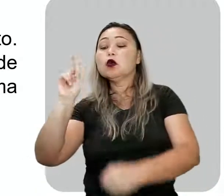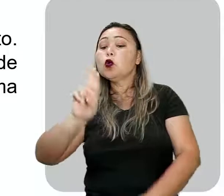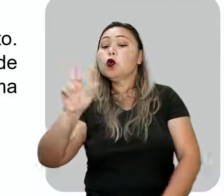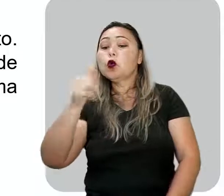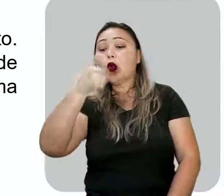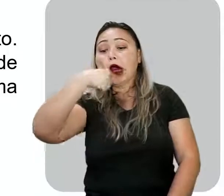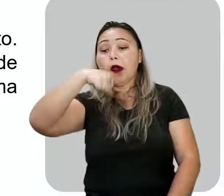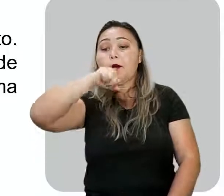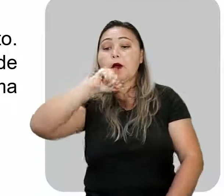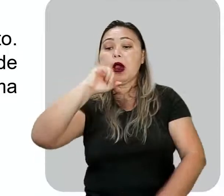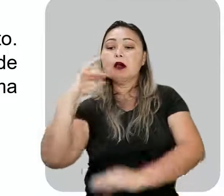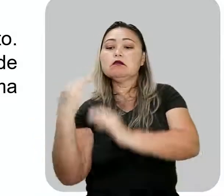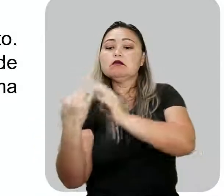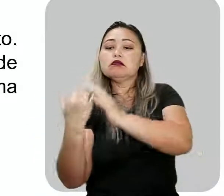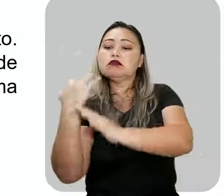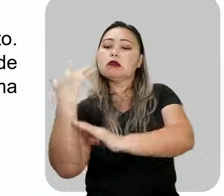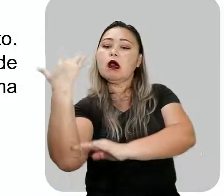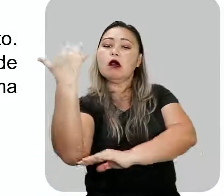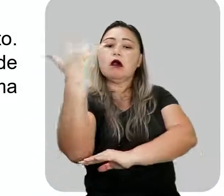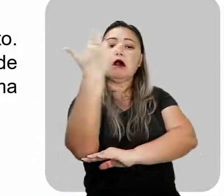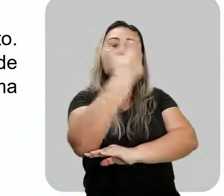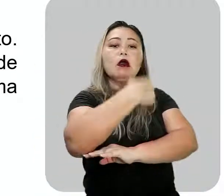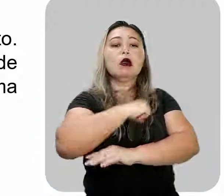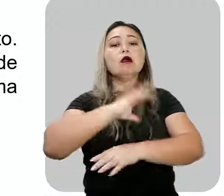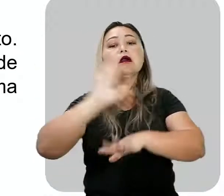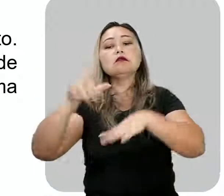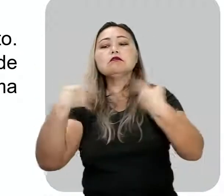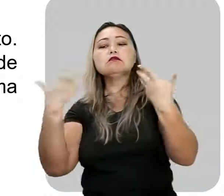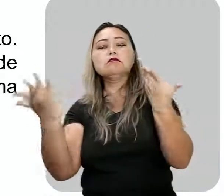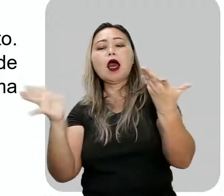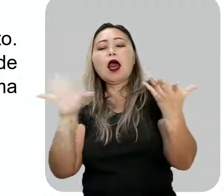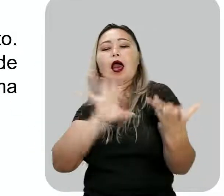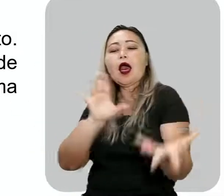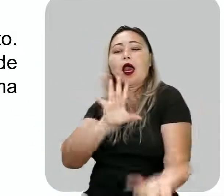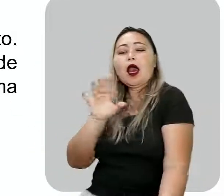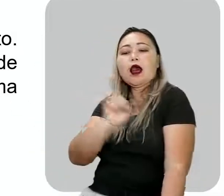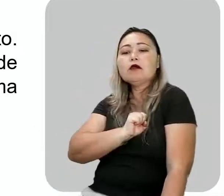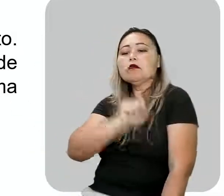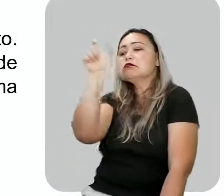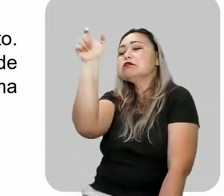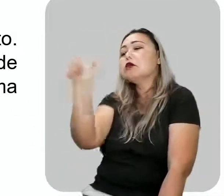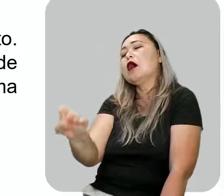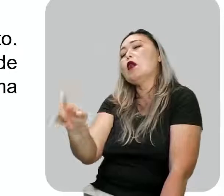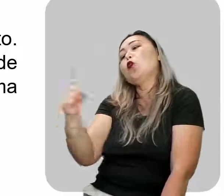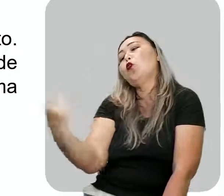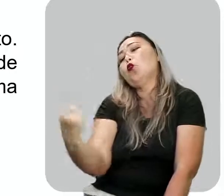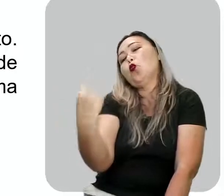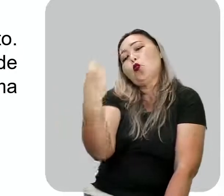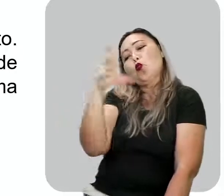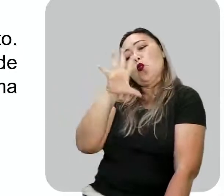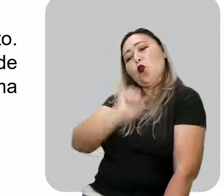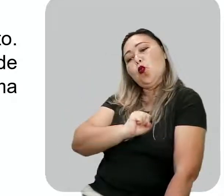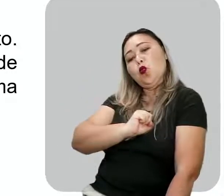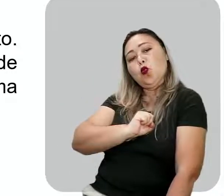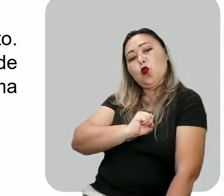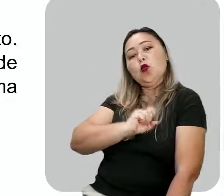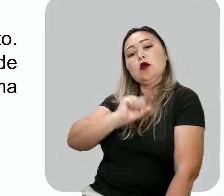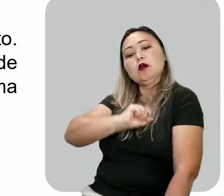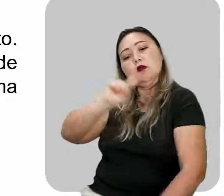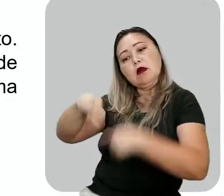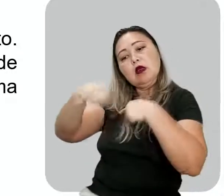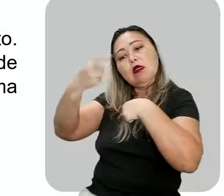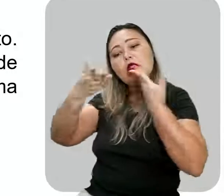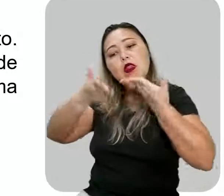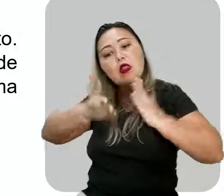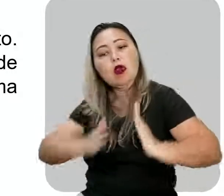por quem acaba se apaixonando e que vem a se tornar seu único amor. Nasce um filho que,